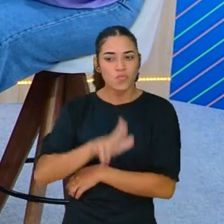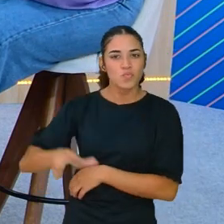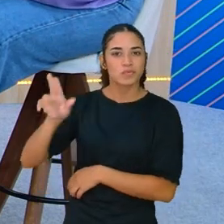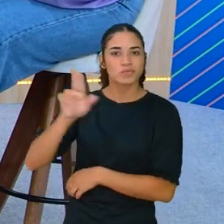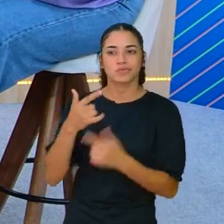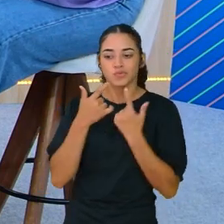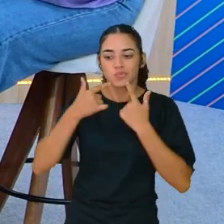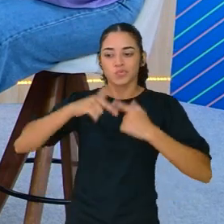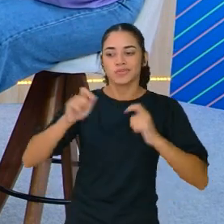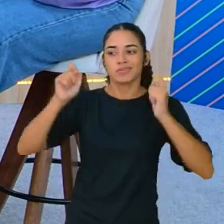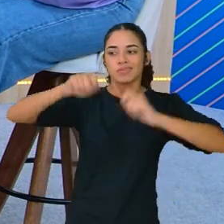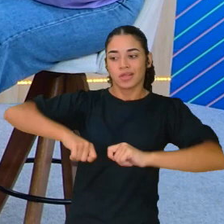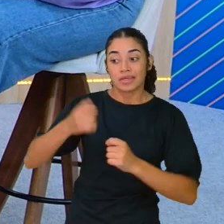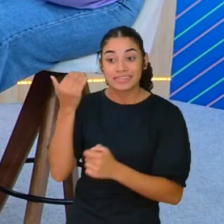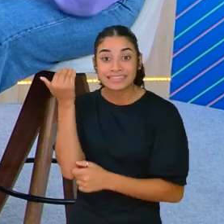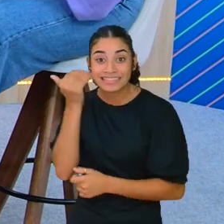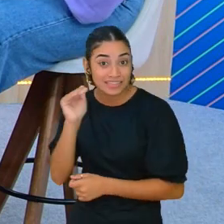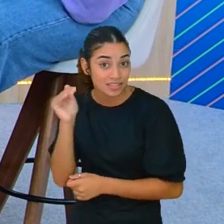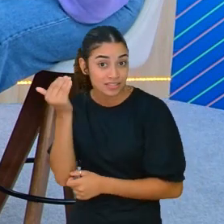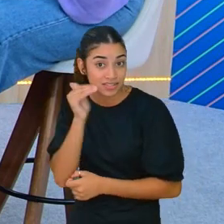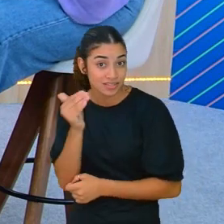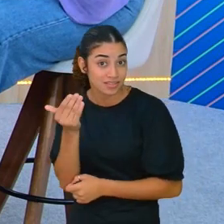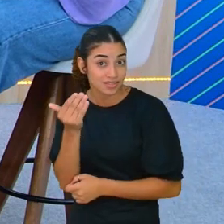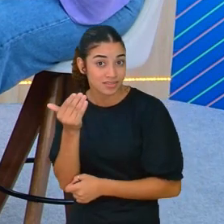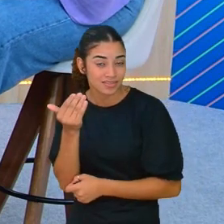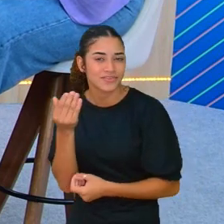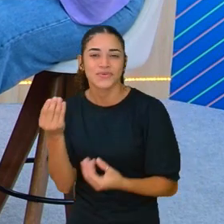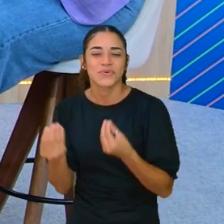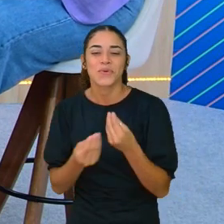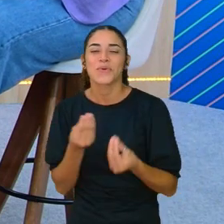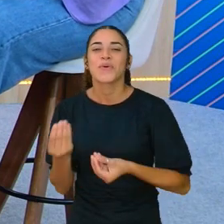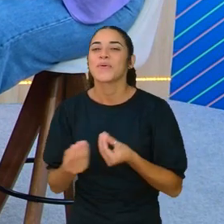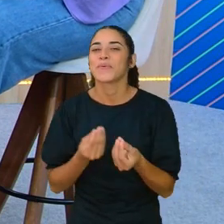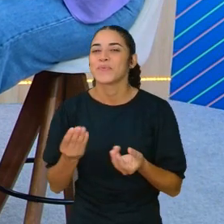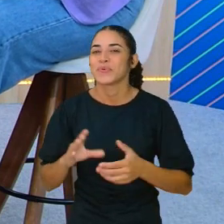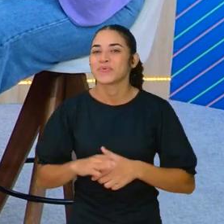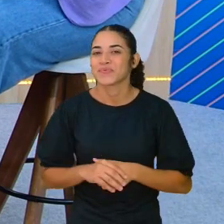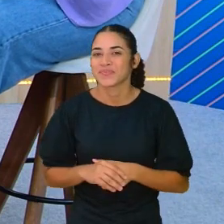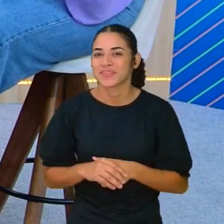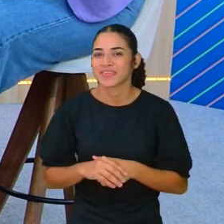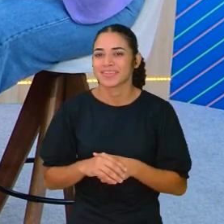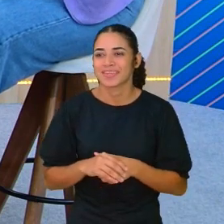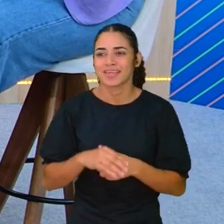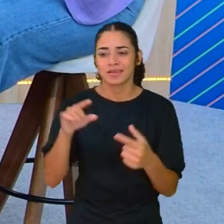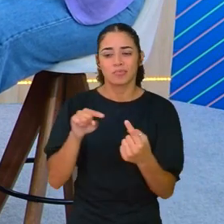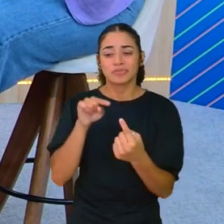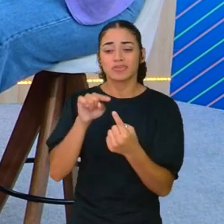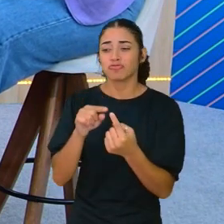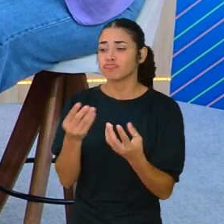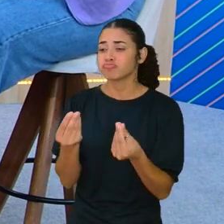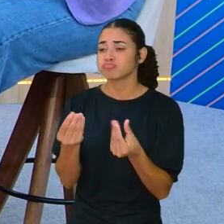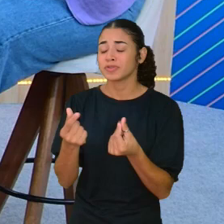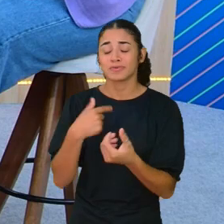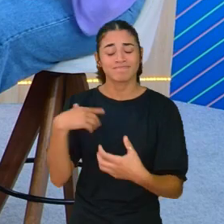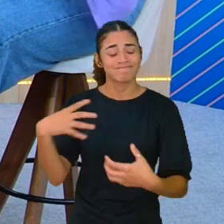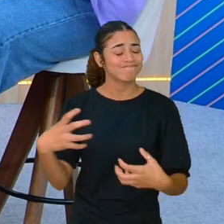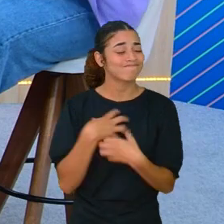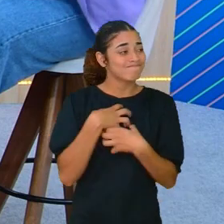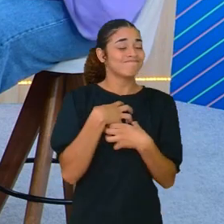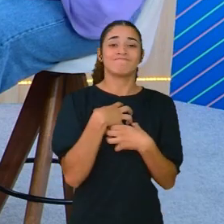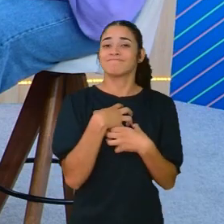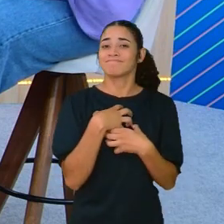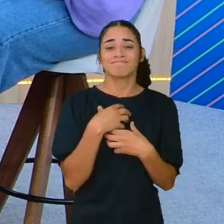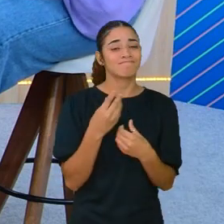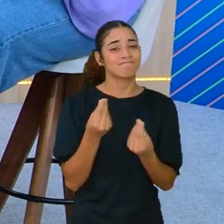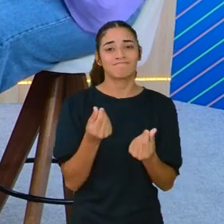linguagem que ele possa alcançar, o meu trabalho, ele não vai ter alcance. Eu vou ficar frustrada com isso porque eu amo o